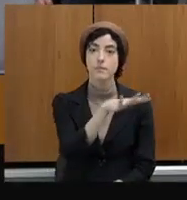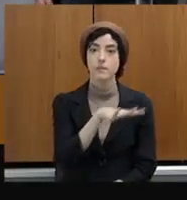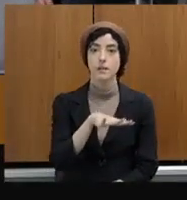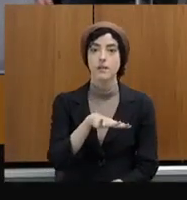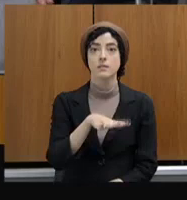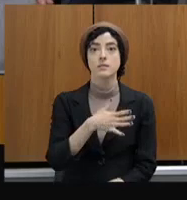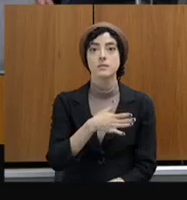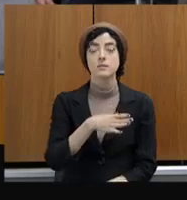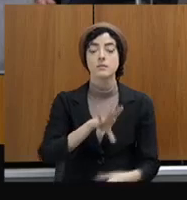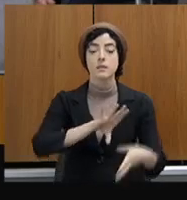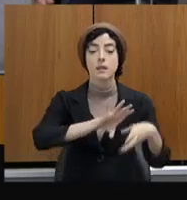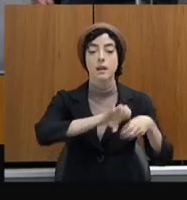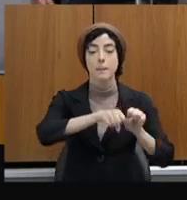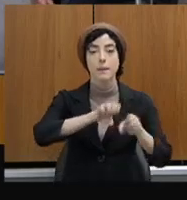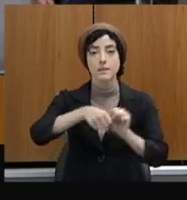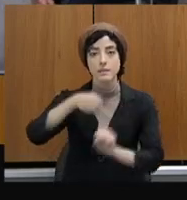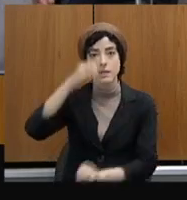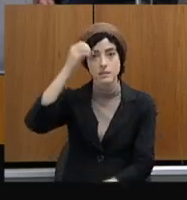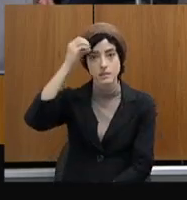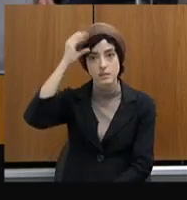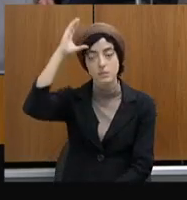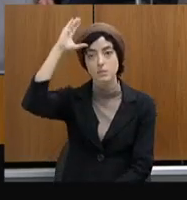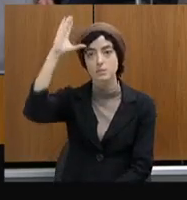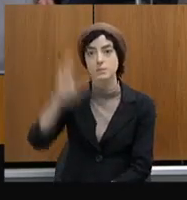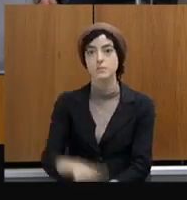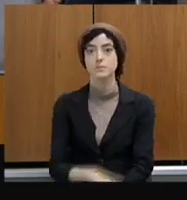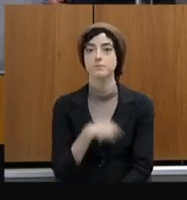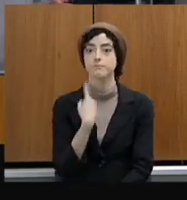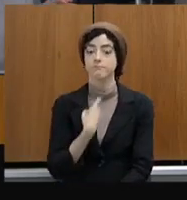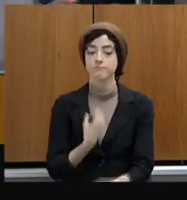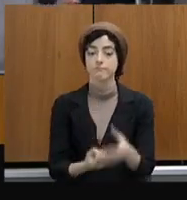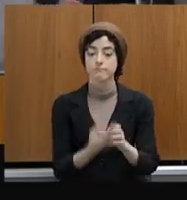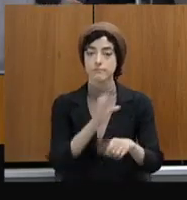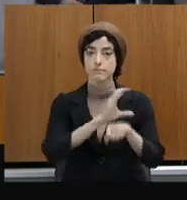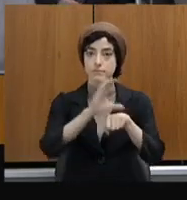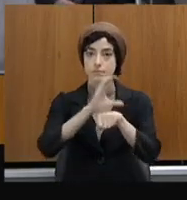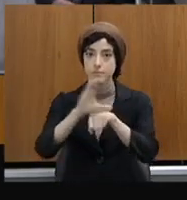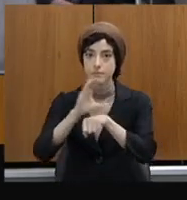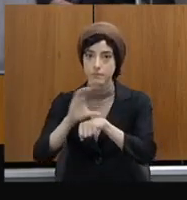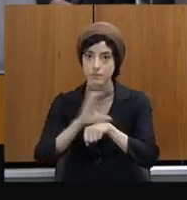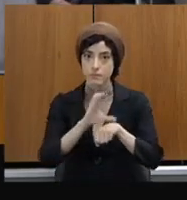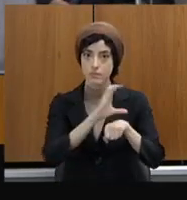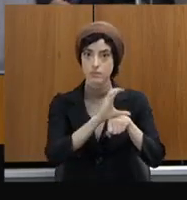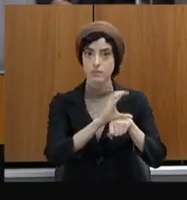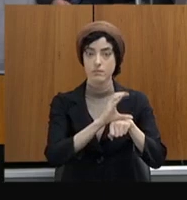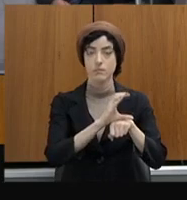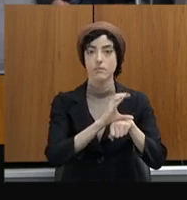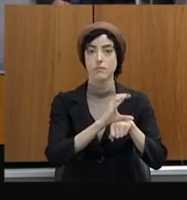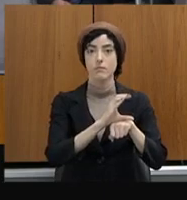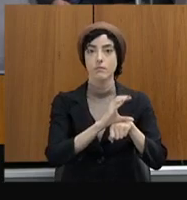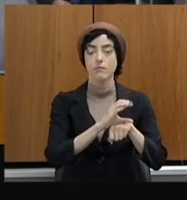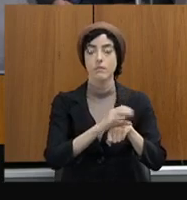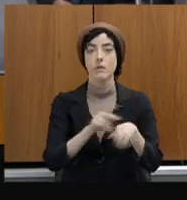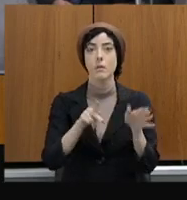tivemos uma série de cursos desenvolvidos pela Cadepol